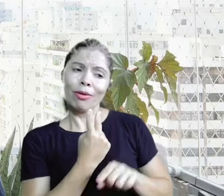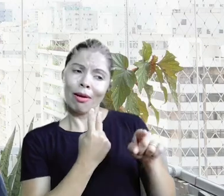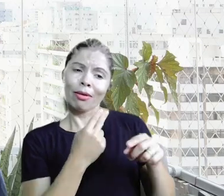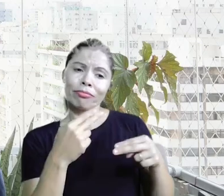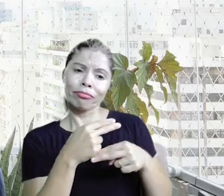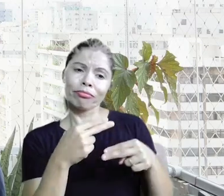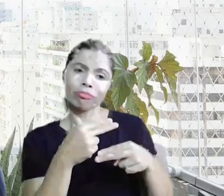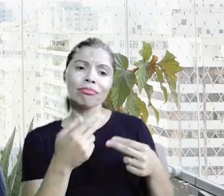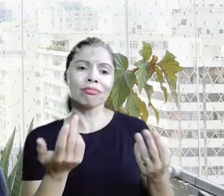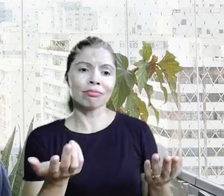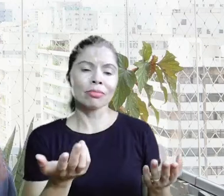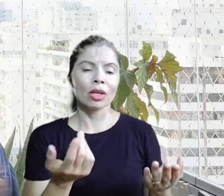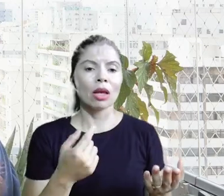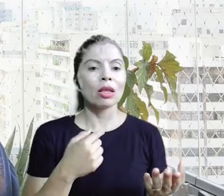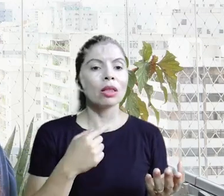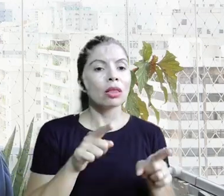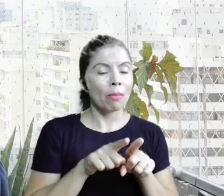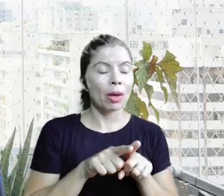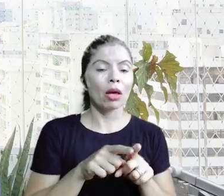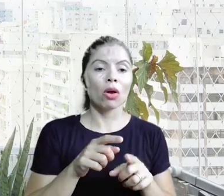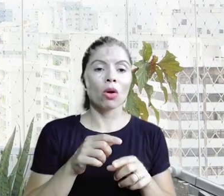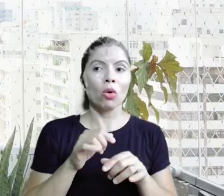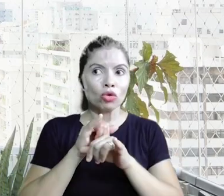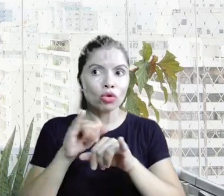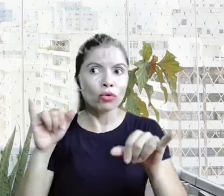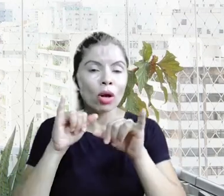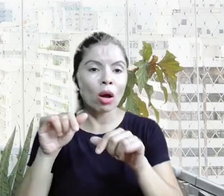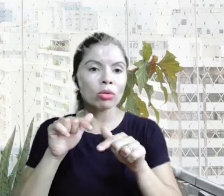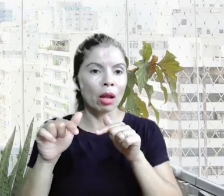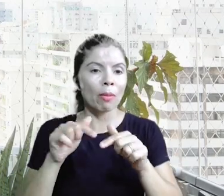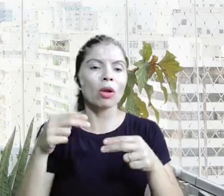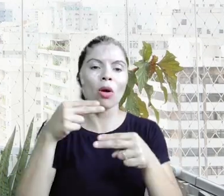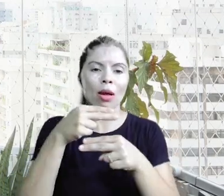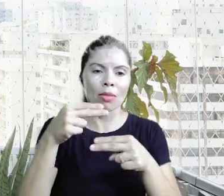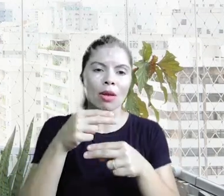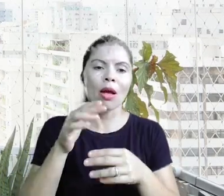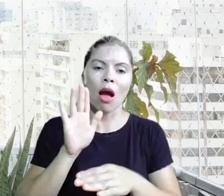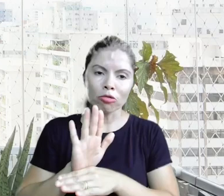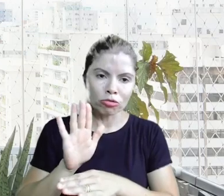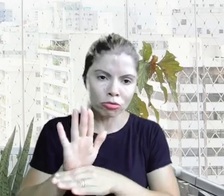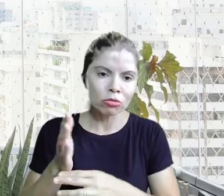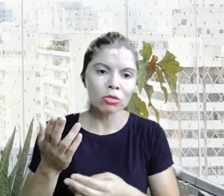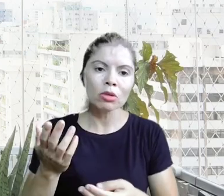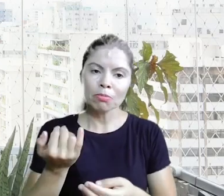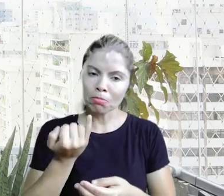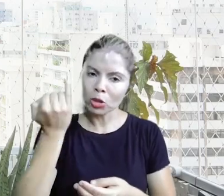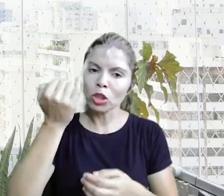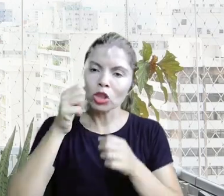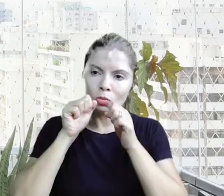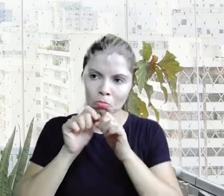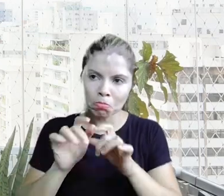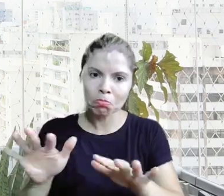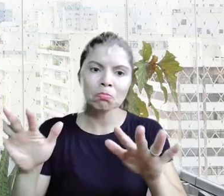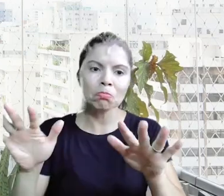eles ajudam a gente na divulgação do nosso trabalho importantíssimo também